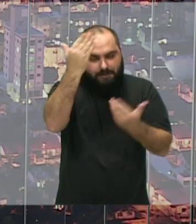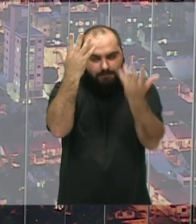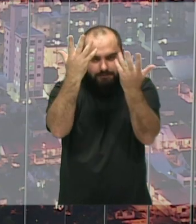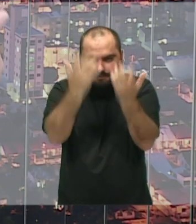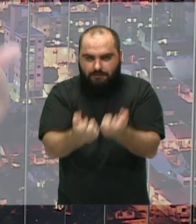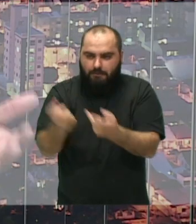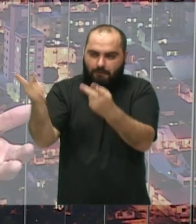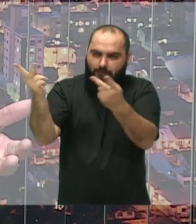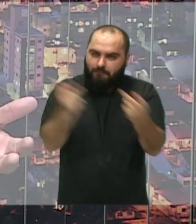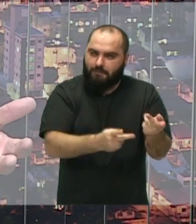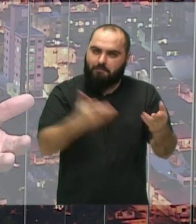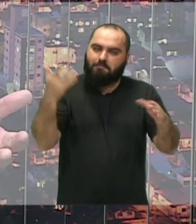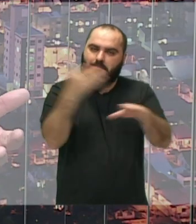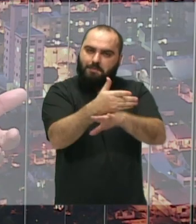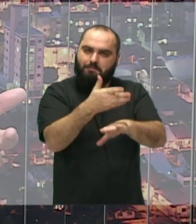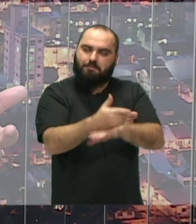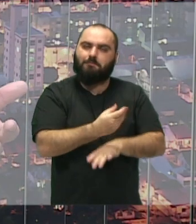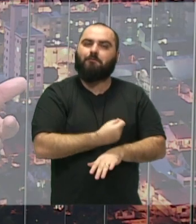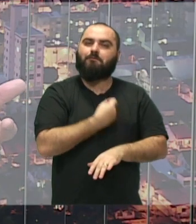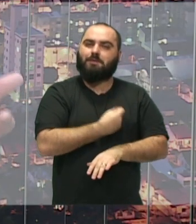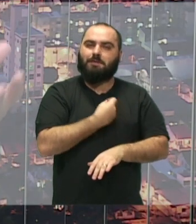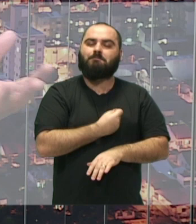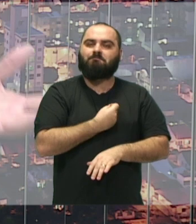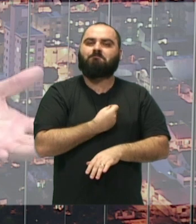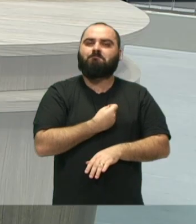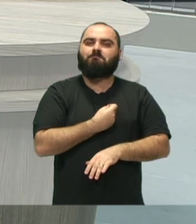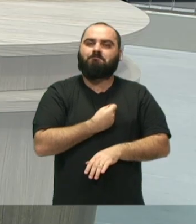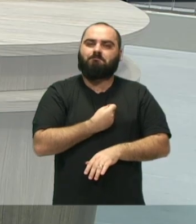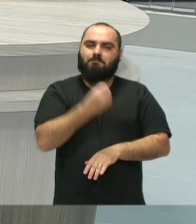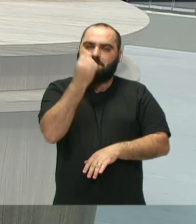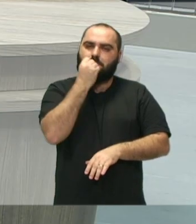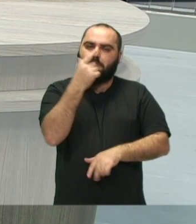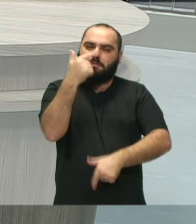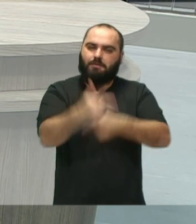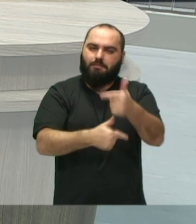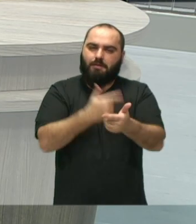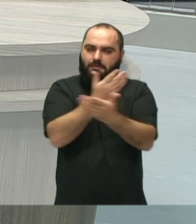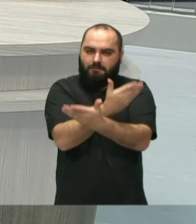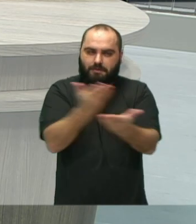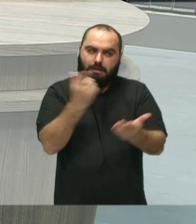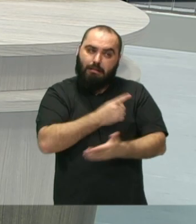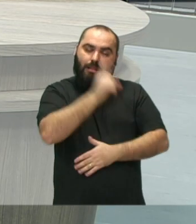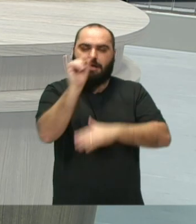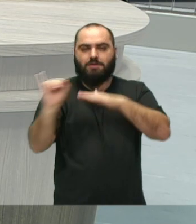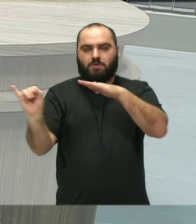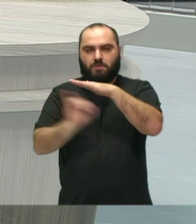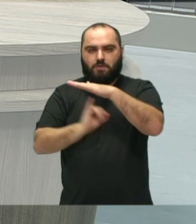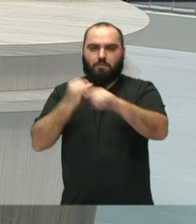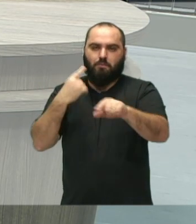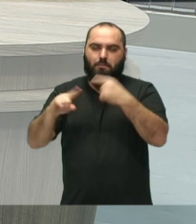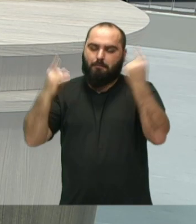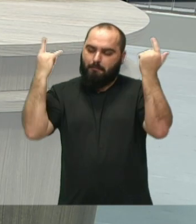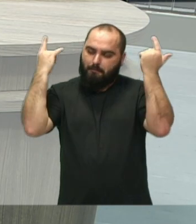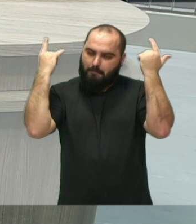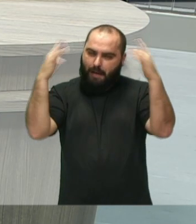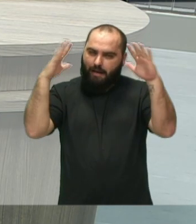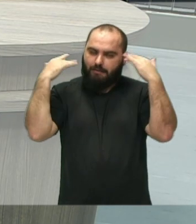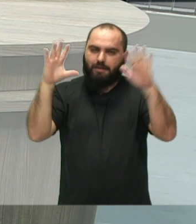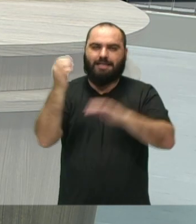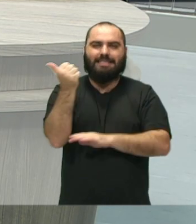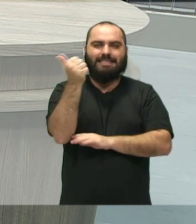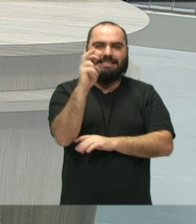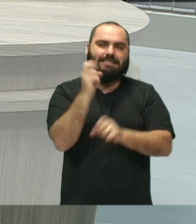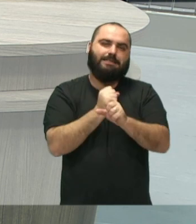convite, participar conosco do programa e um excelente trabalho para vocês lá no conservatório. Parabéns pelos 15 anos